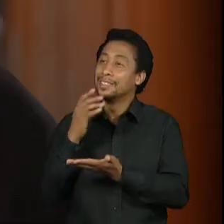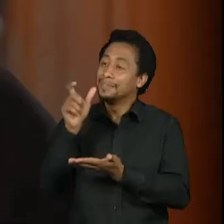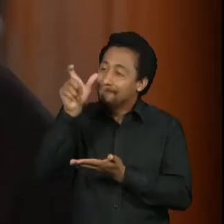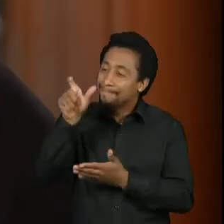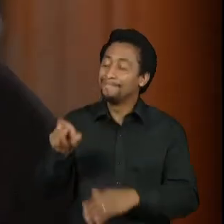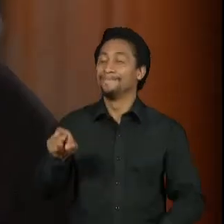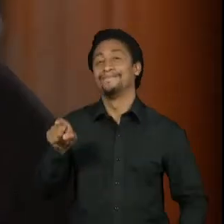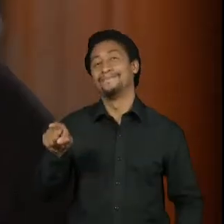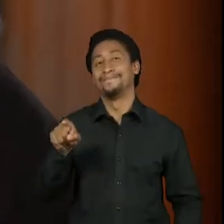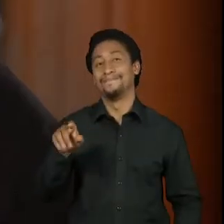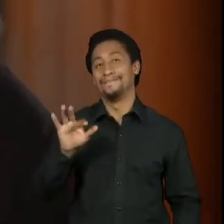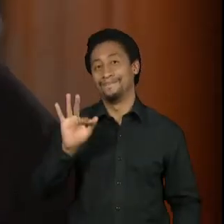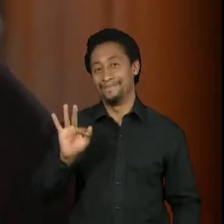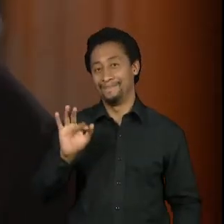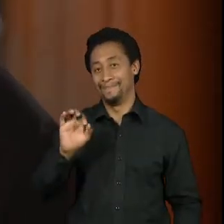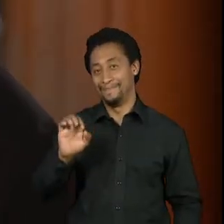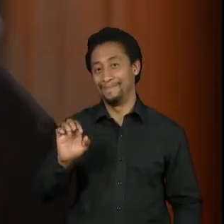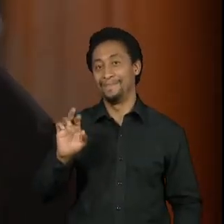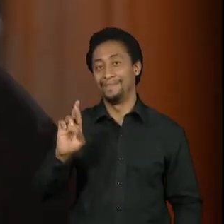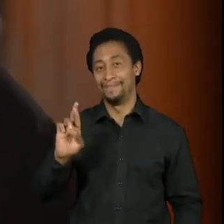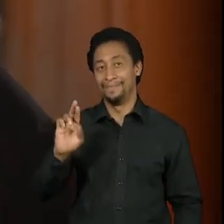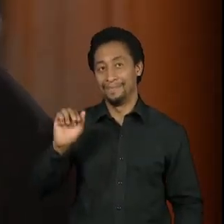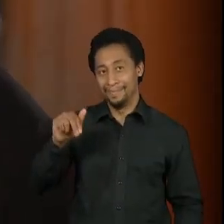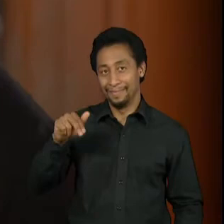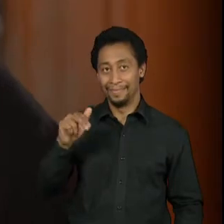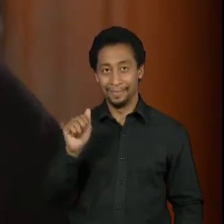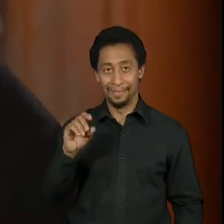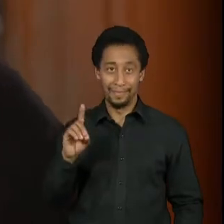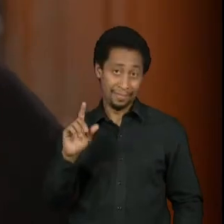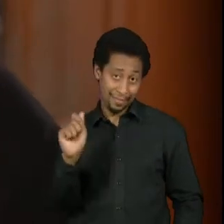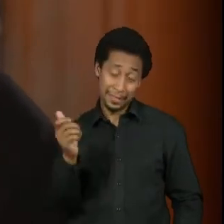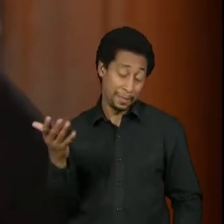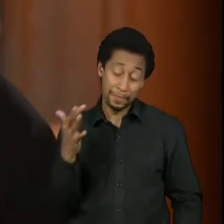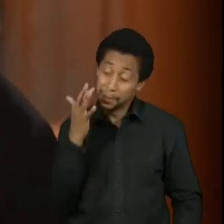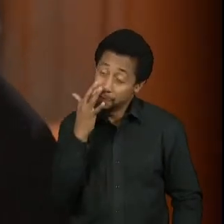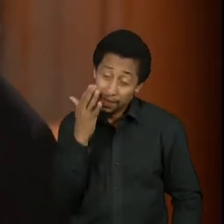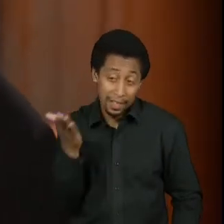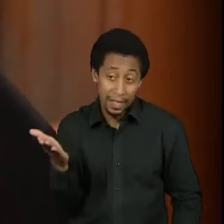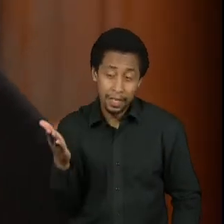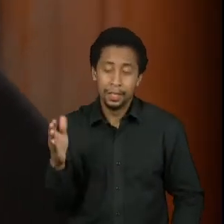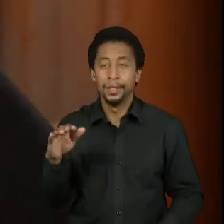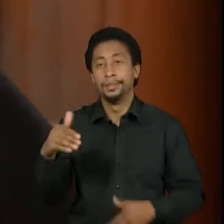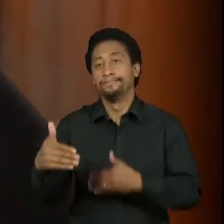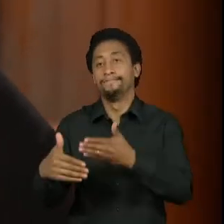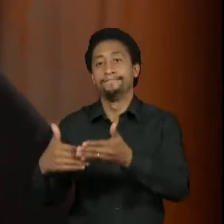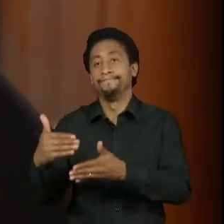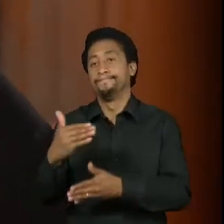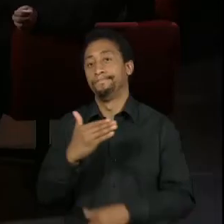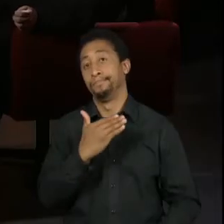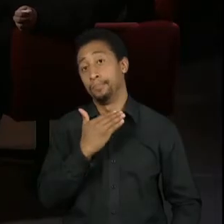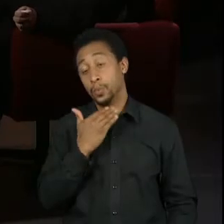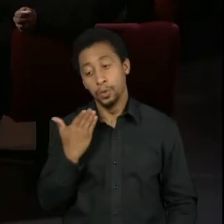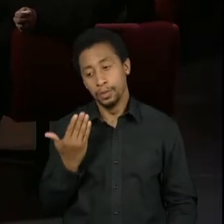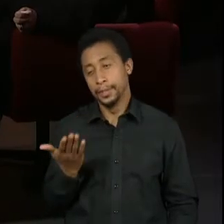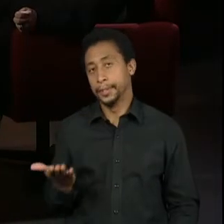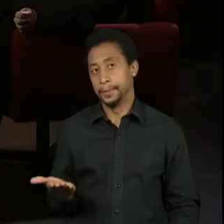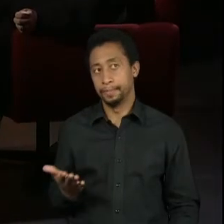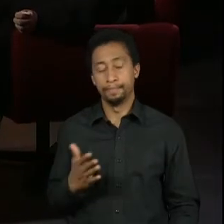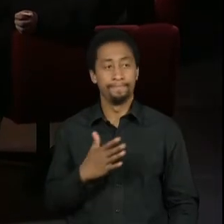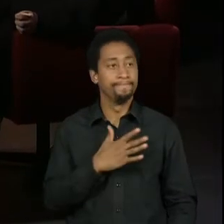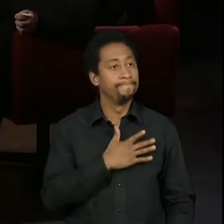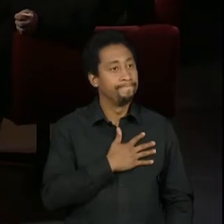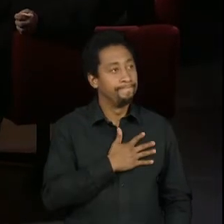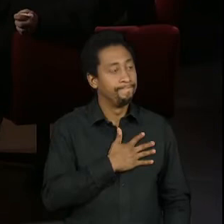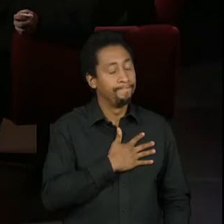né? E admirá-la muito e daí ela morreu. Aí foi essa... De uma maneira estúpida, né? Uma maneira